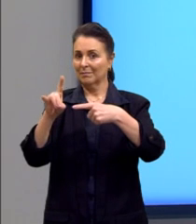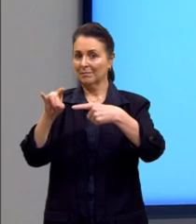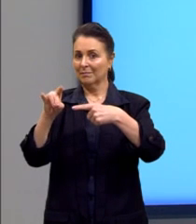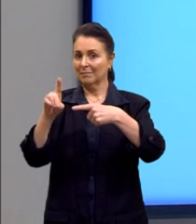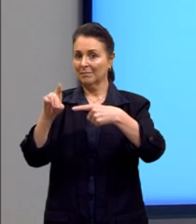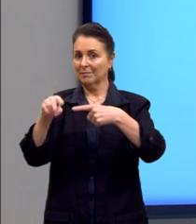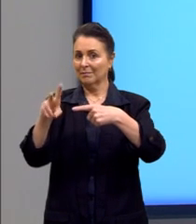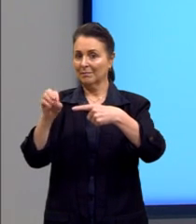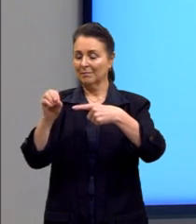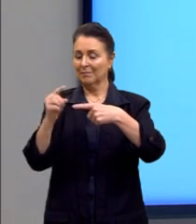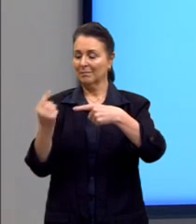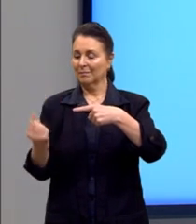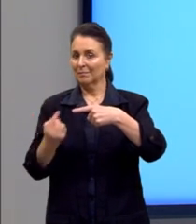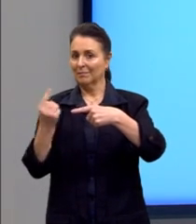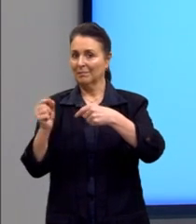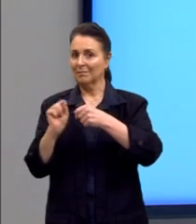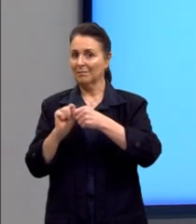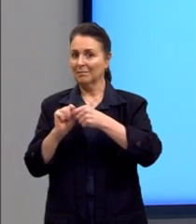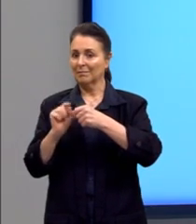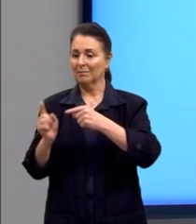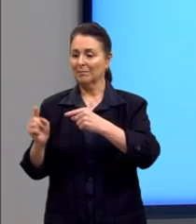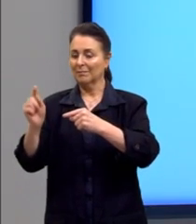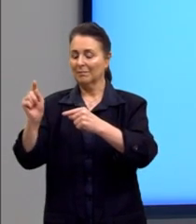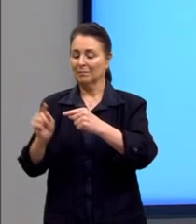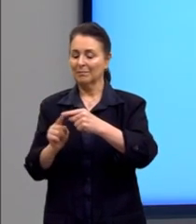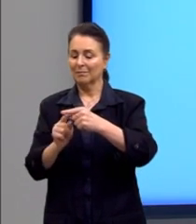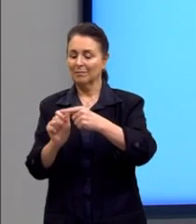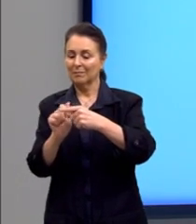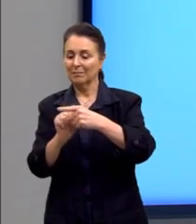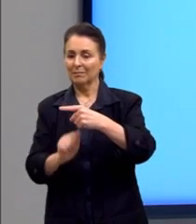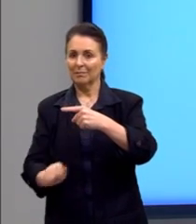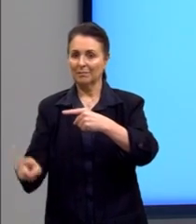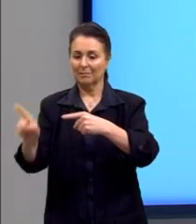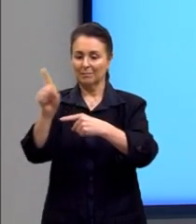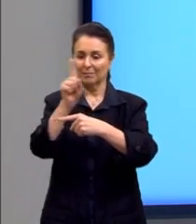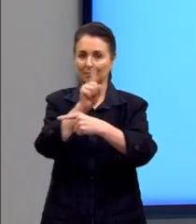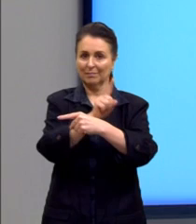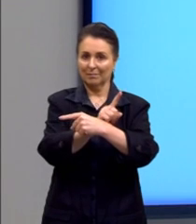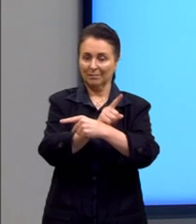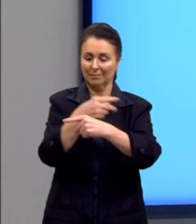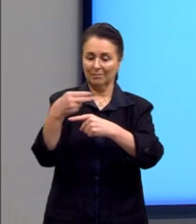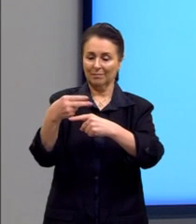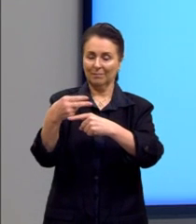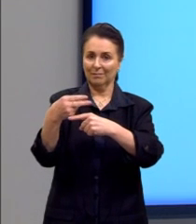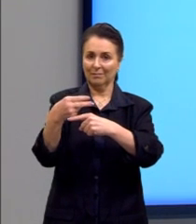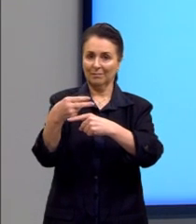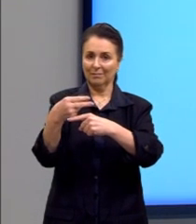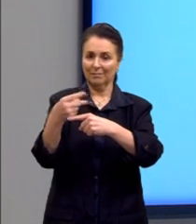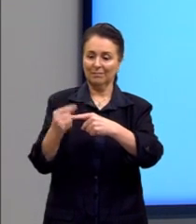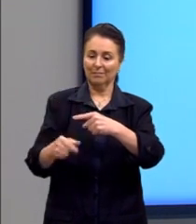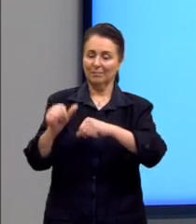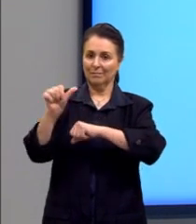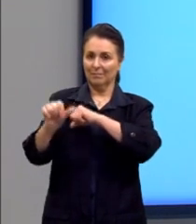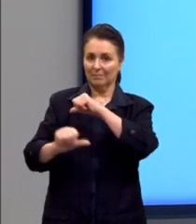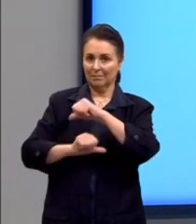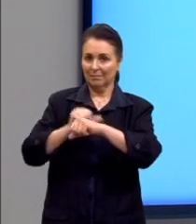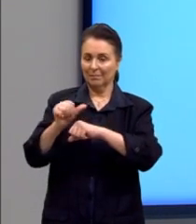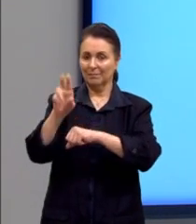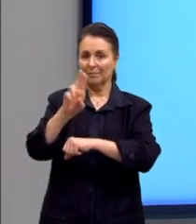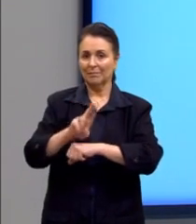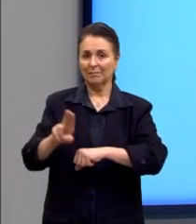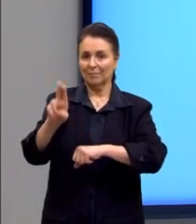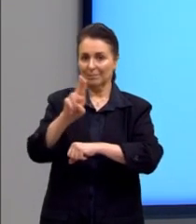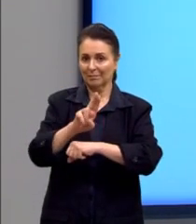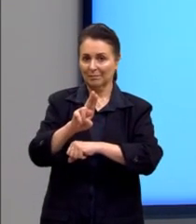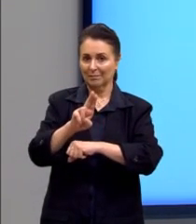Para isolar ele, nós podemos passar o A lá para o primeiro lado da igualdade, como a gente costuma dizer. E aí, gente utiliza a